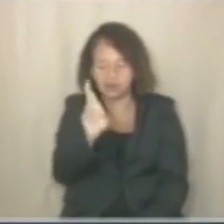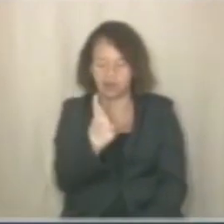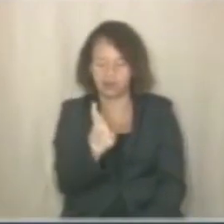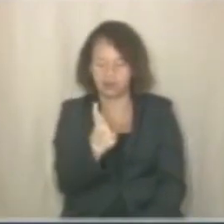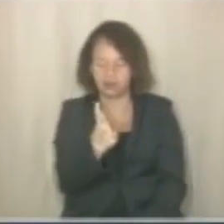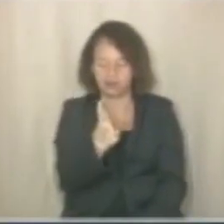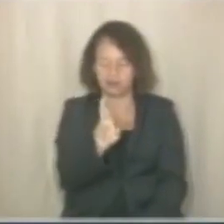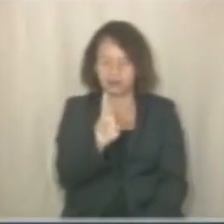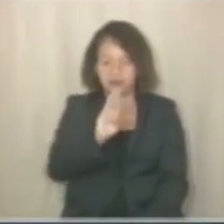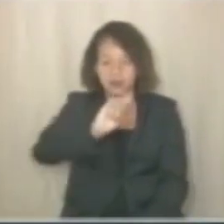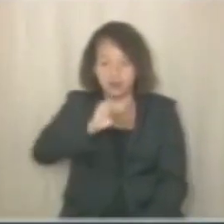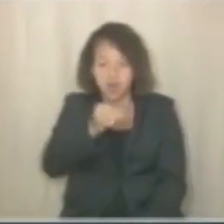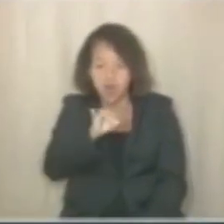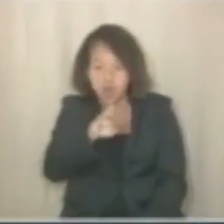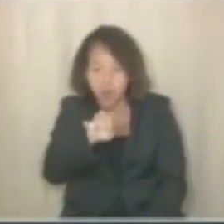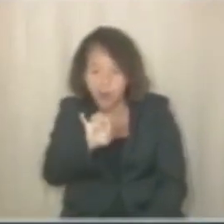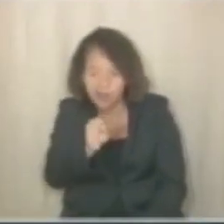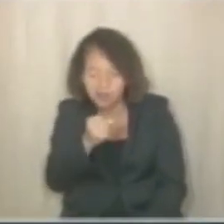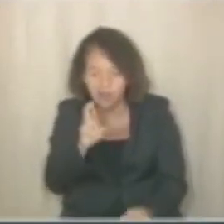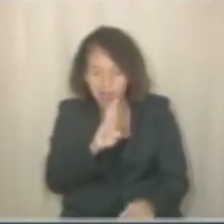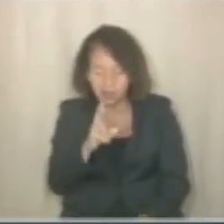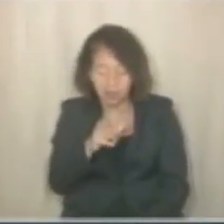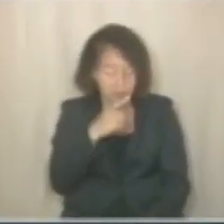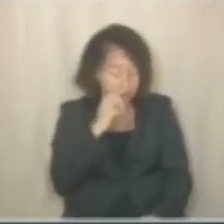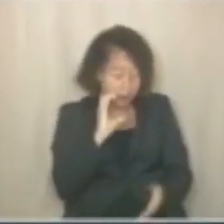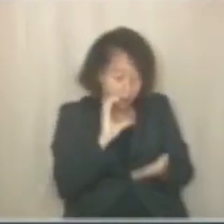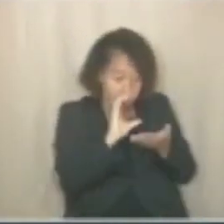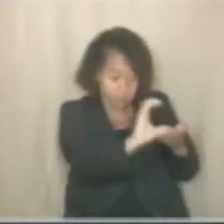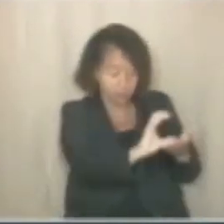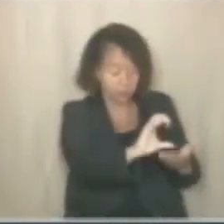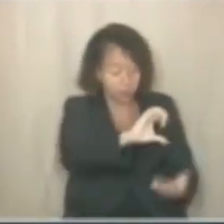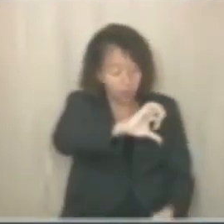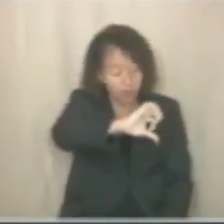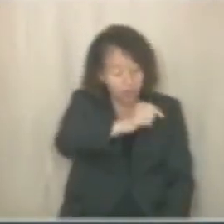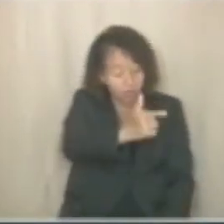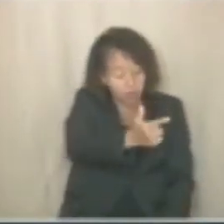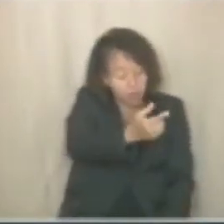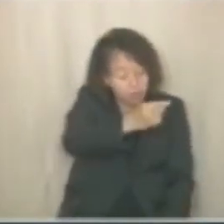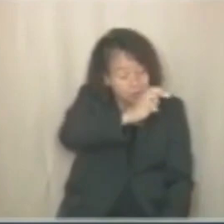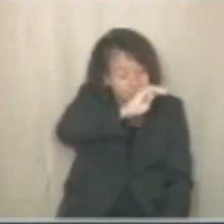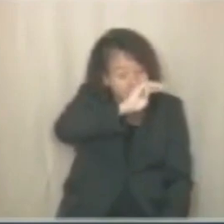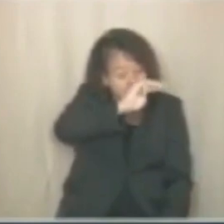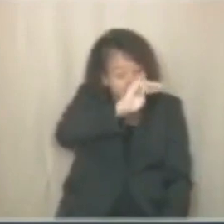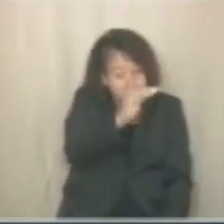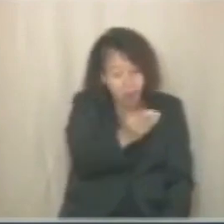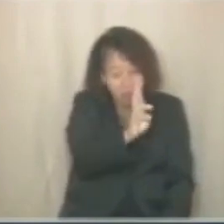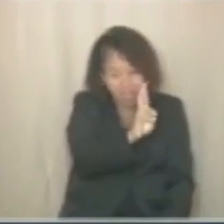Sabe quantos receberam no ano passado? 92 milhões, amigo.